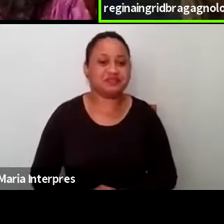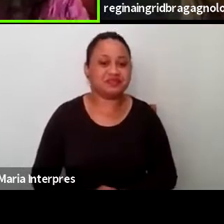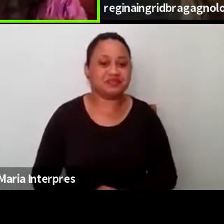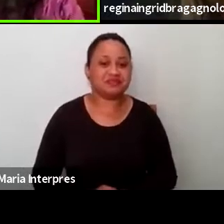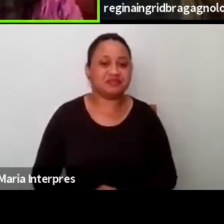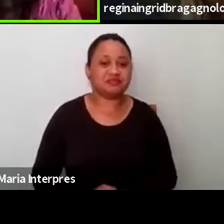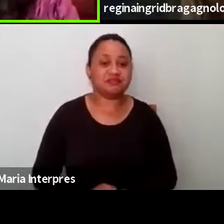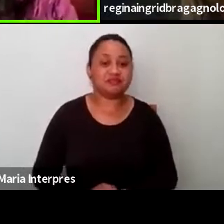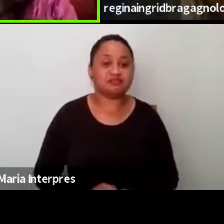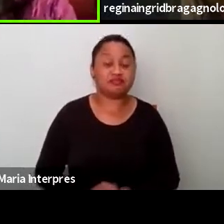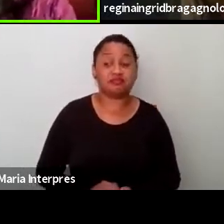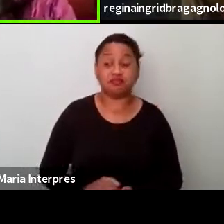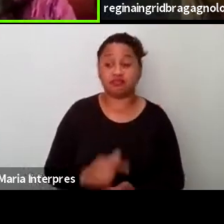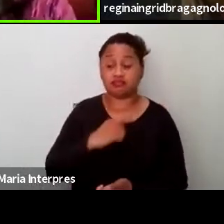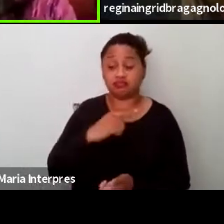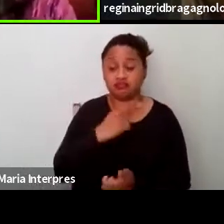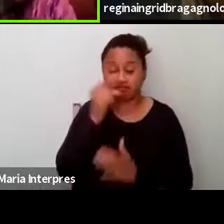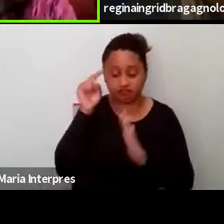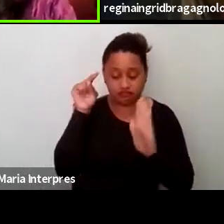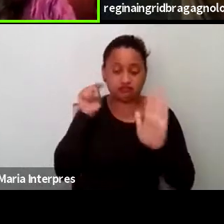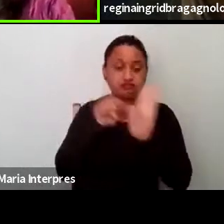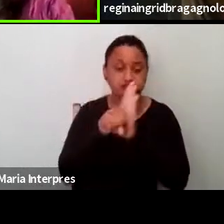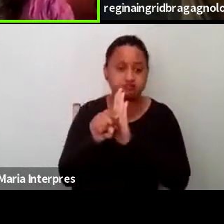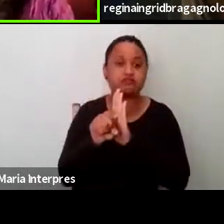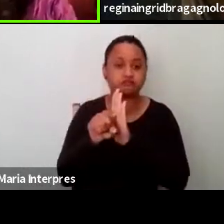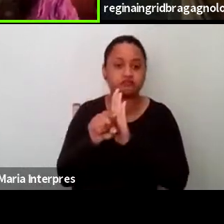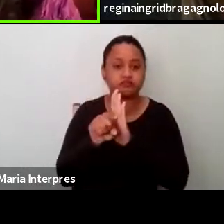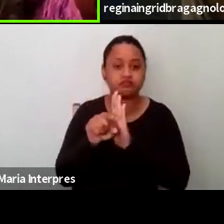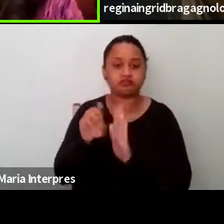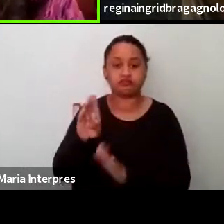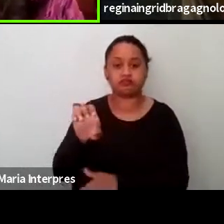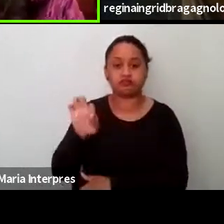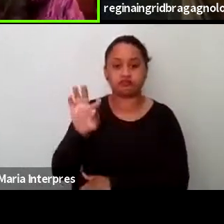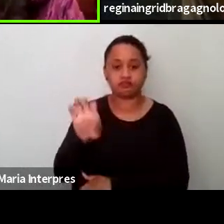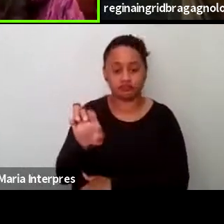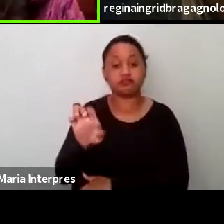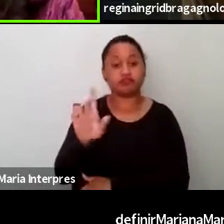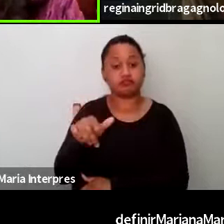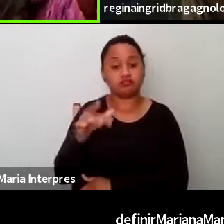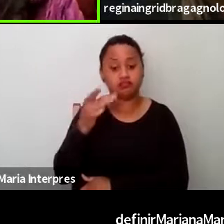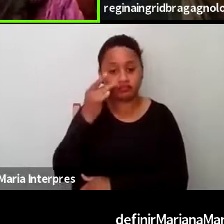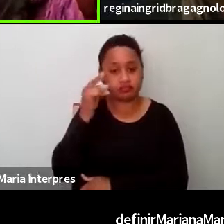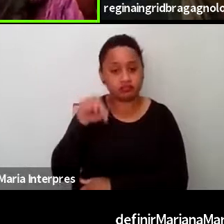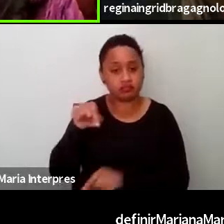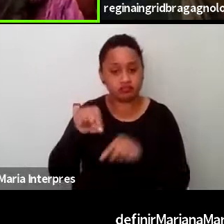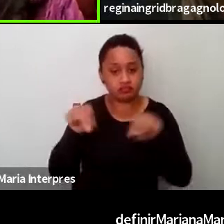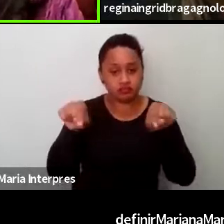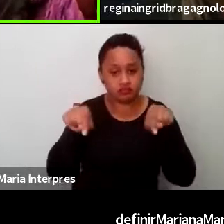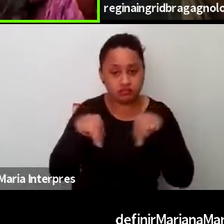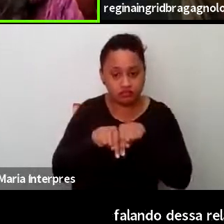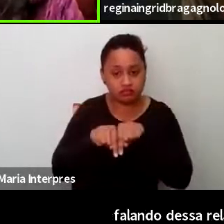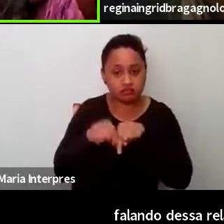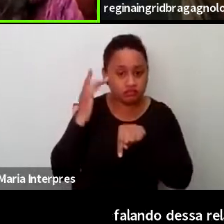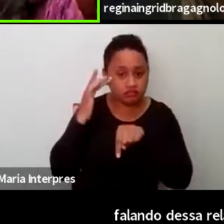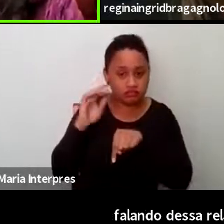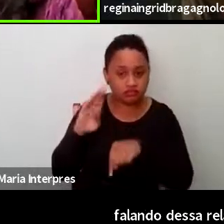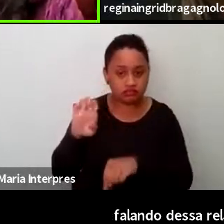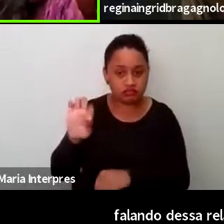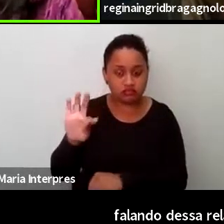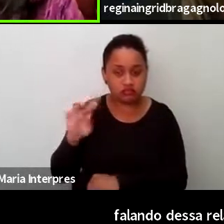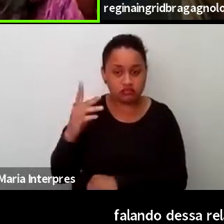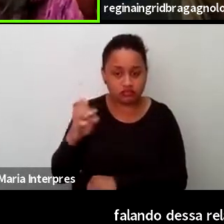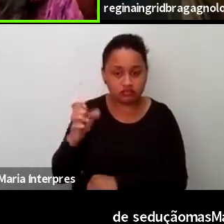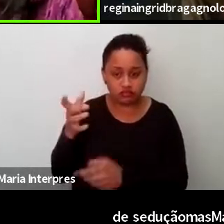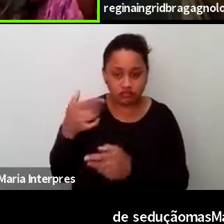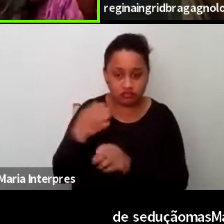Nós temos uma pergunta da Beth que está presente aqui na sala, não sei se a Beth quer abrir a